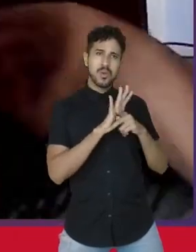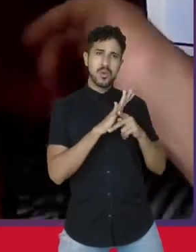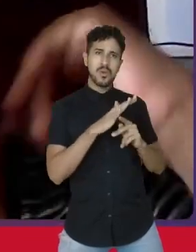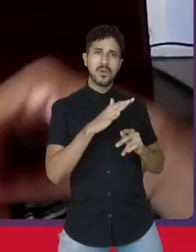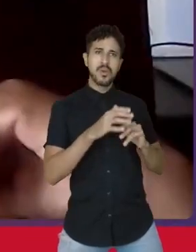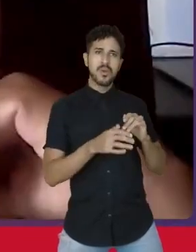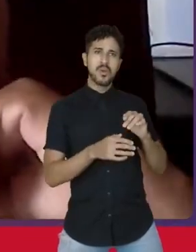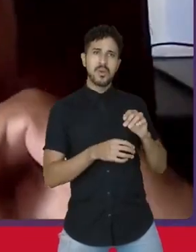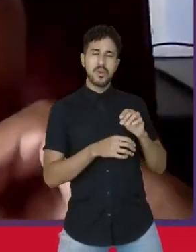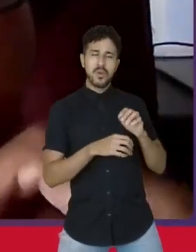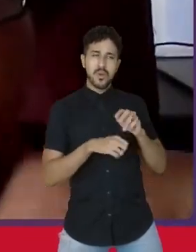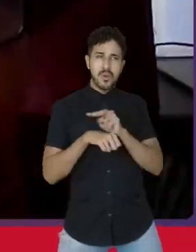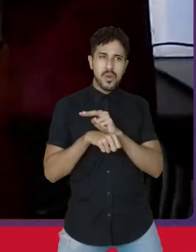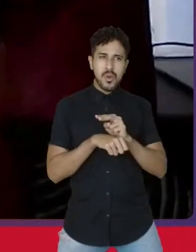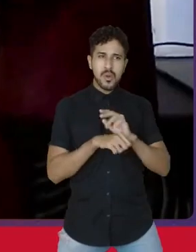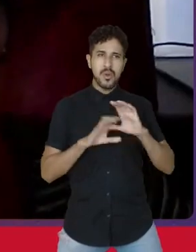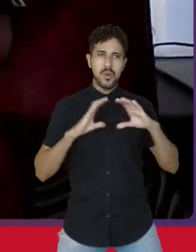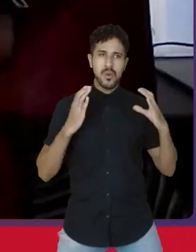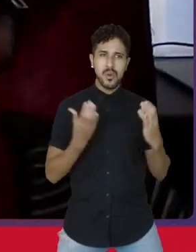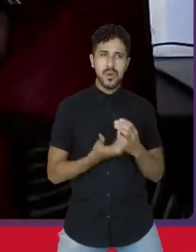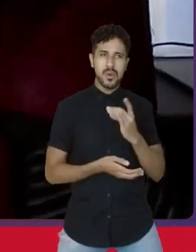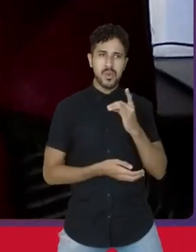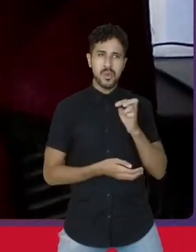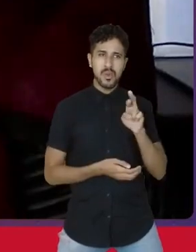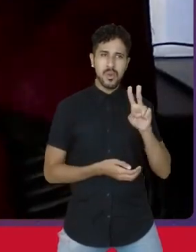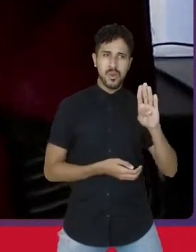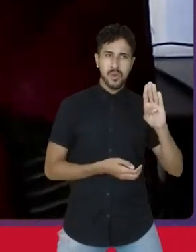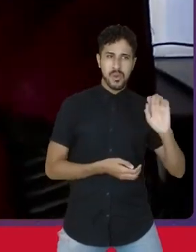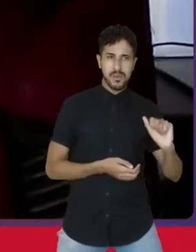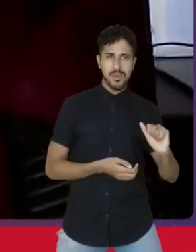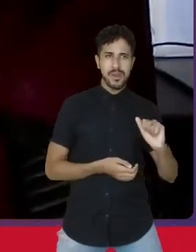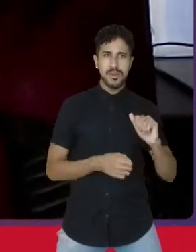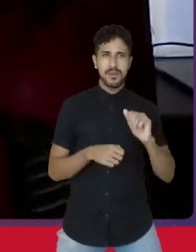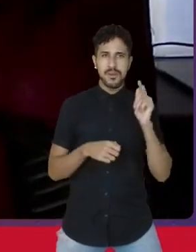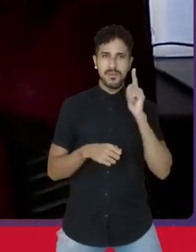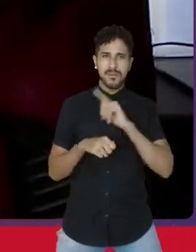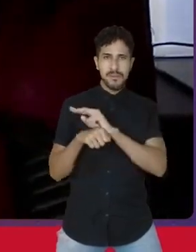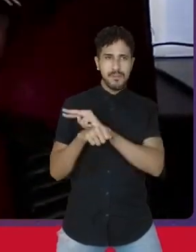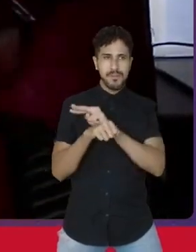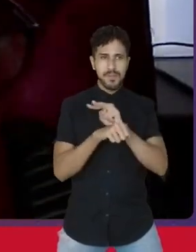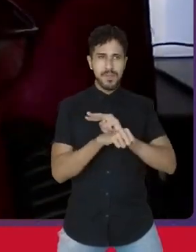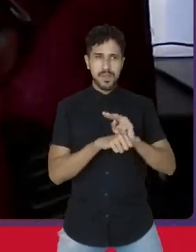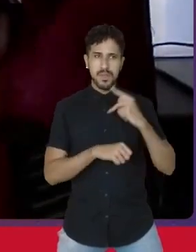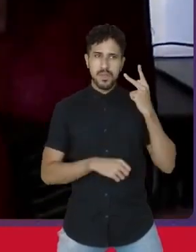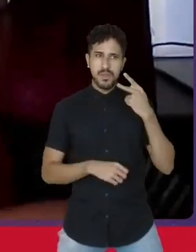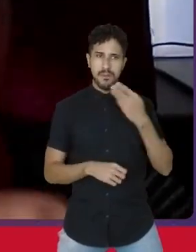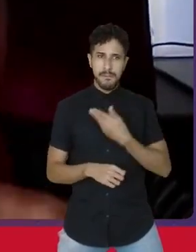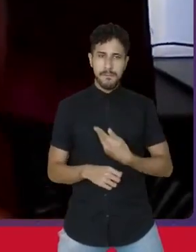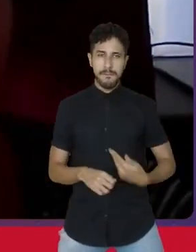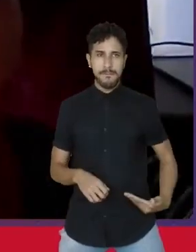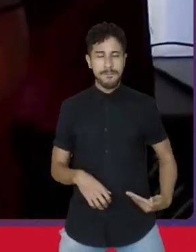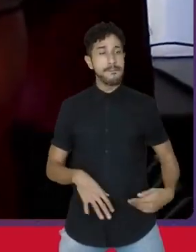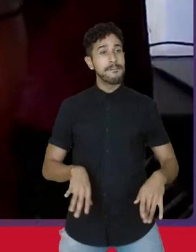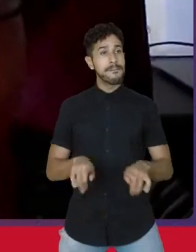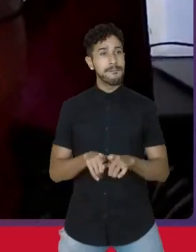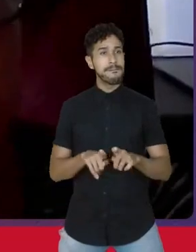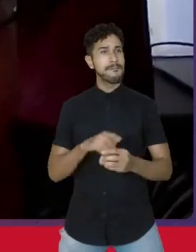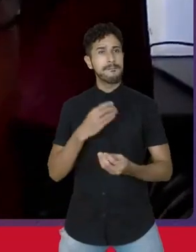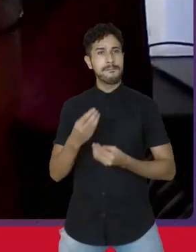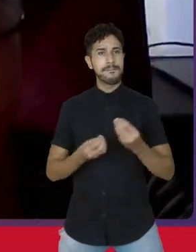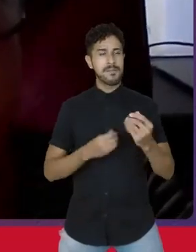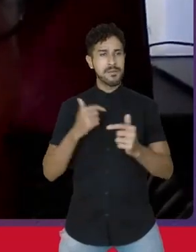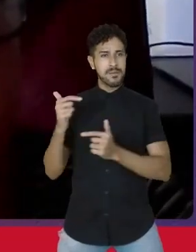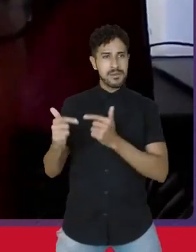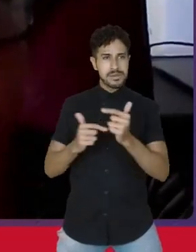conferência de Durban e da condição de monitoramento das políticas públicas, mas através das